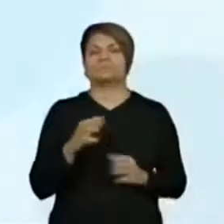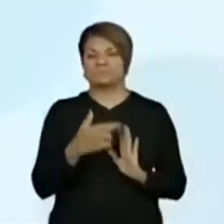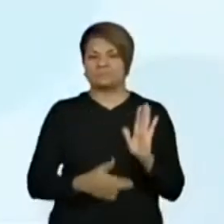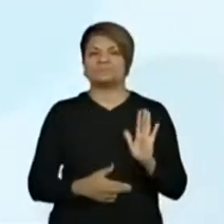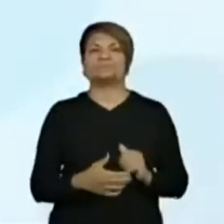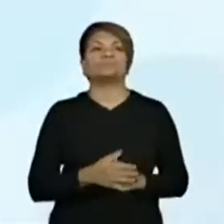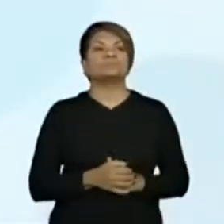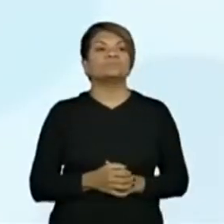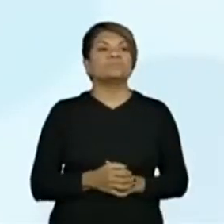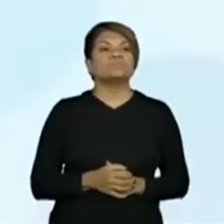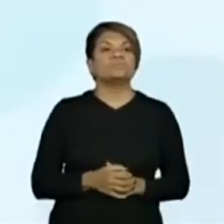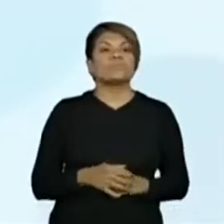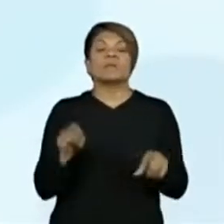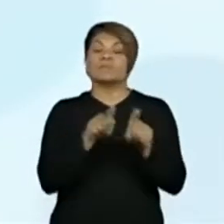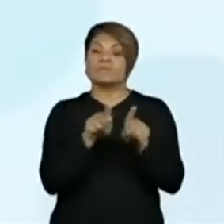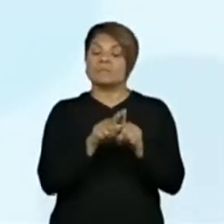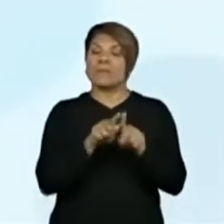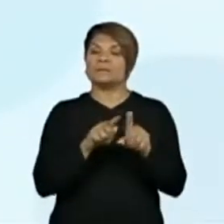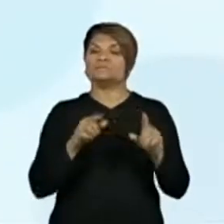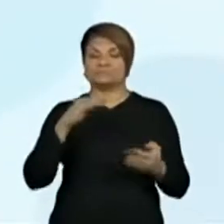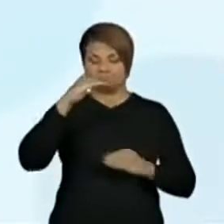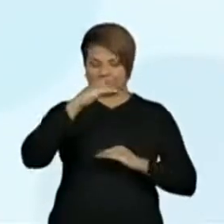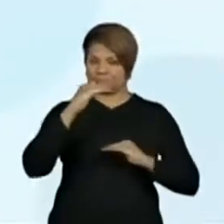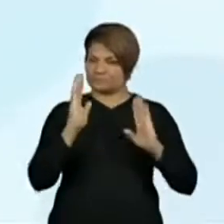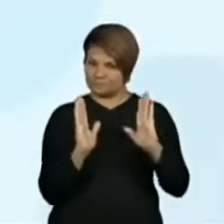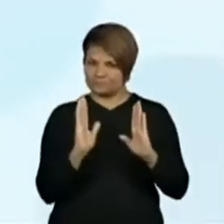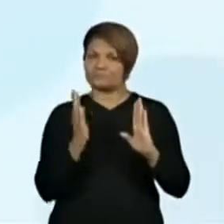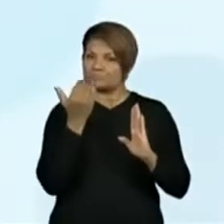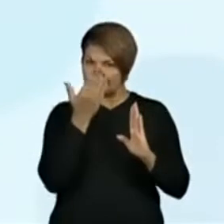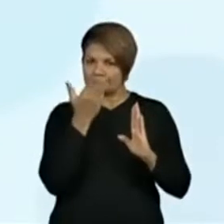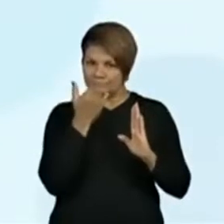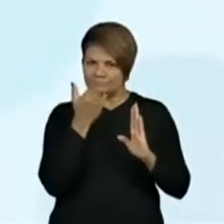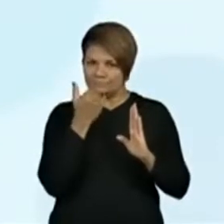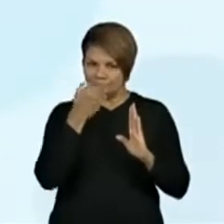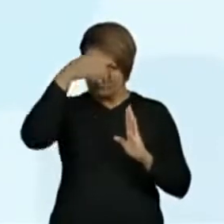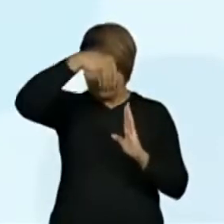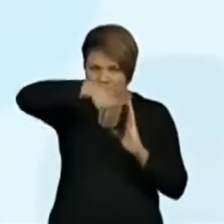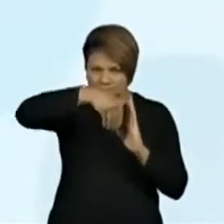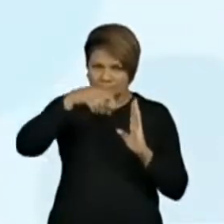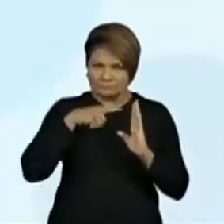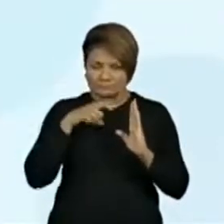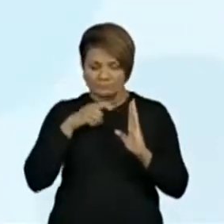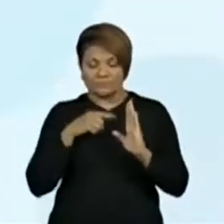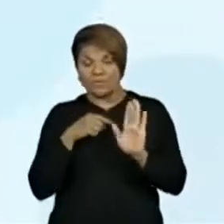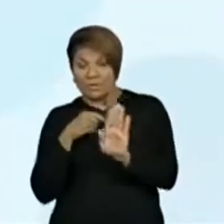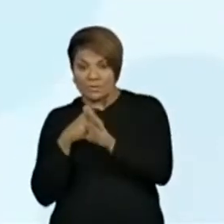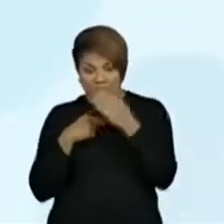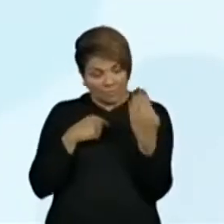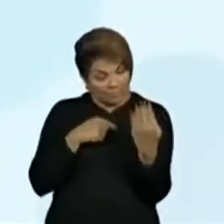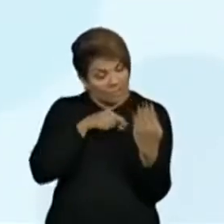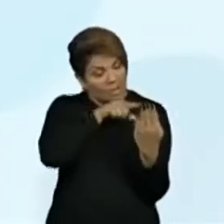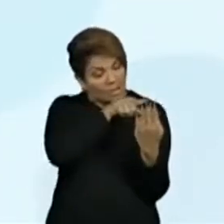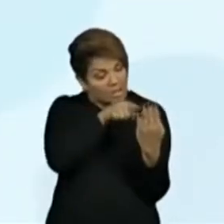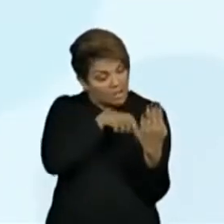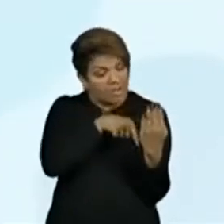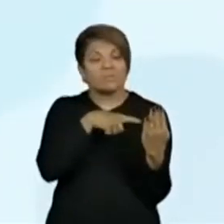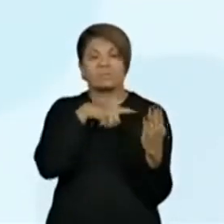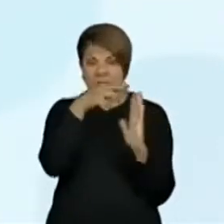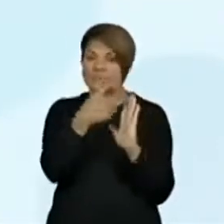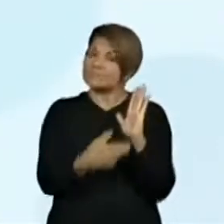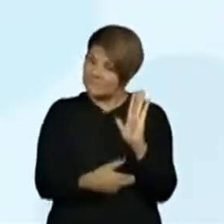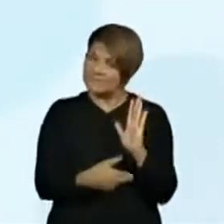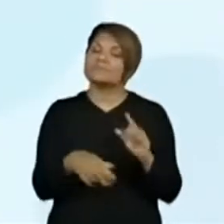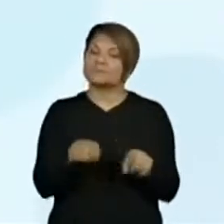E nas embalagens de alimentos, certo? Então, gente tem aí alguns dos ambientes, né? Dos